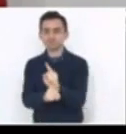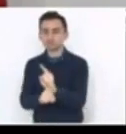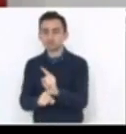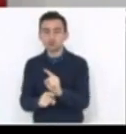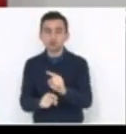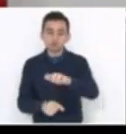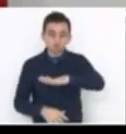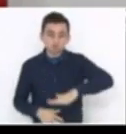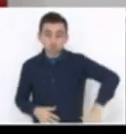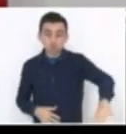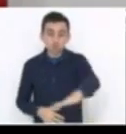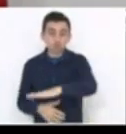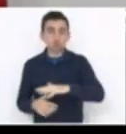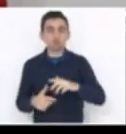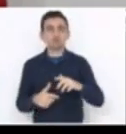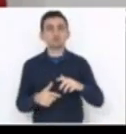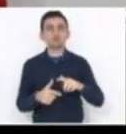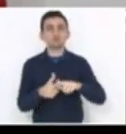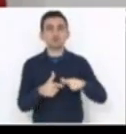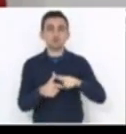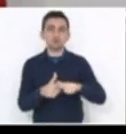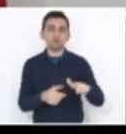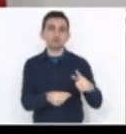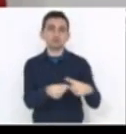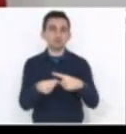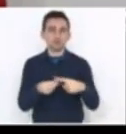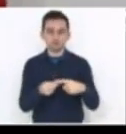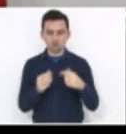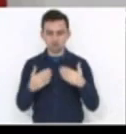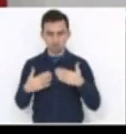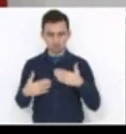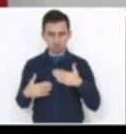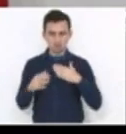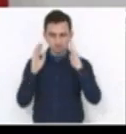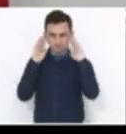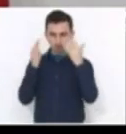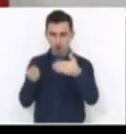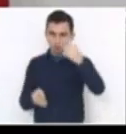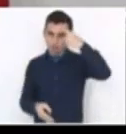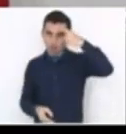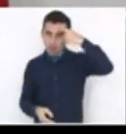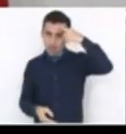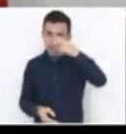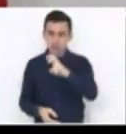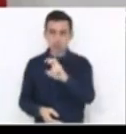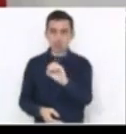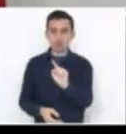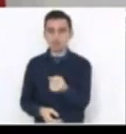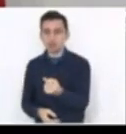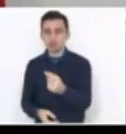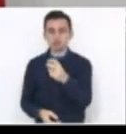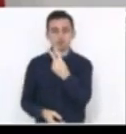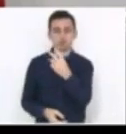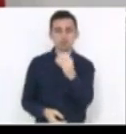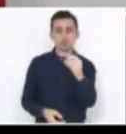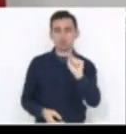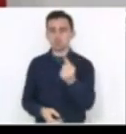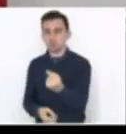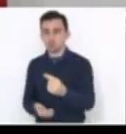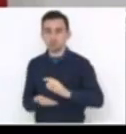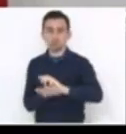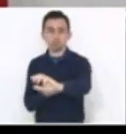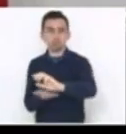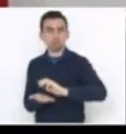municípios que visitamos. Então, o meu foco nunca foi destinar 50 mil, 100 mil, 200 mil para os